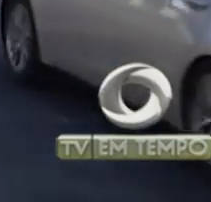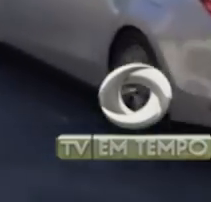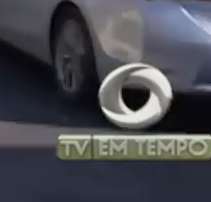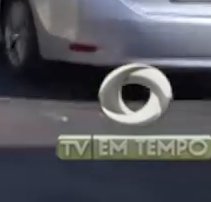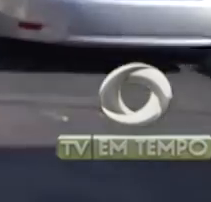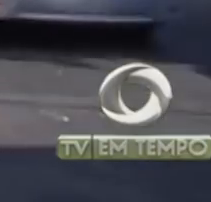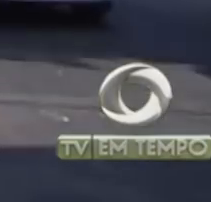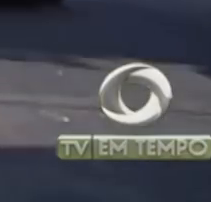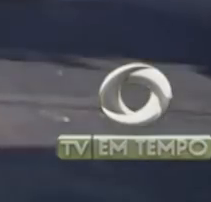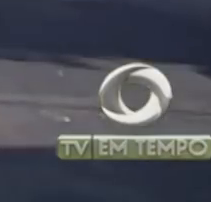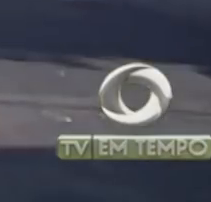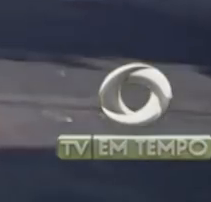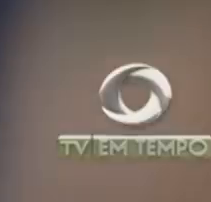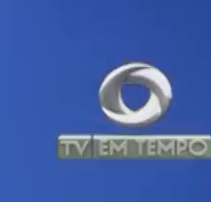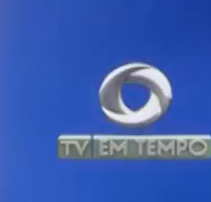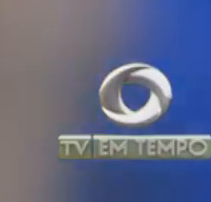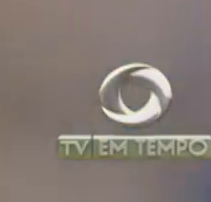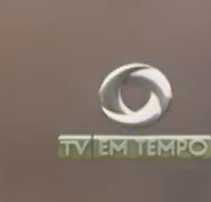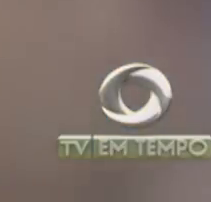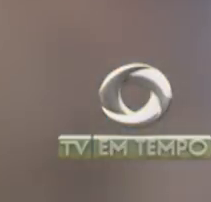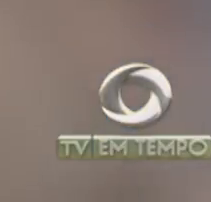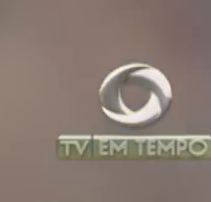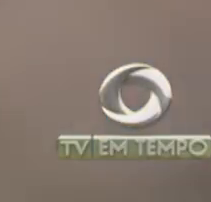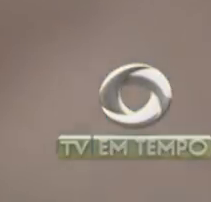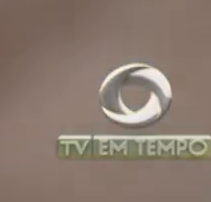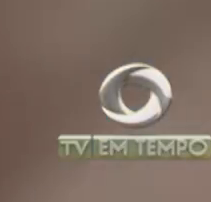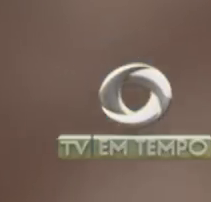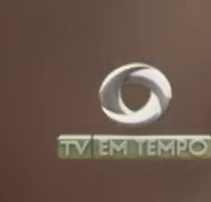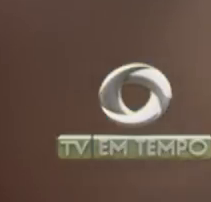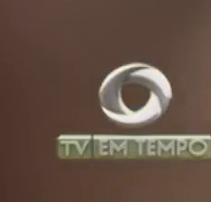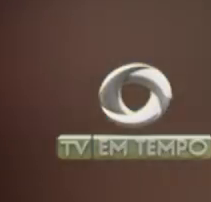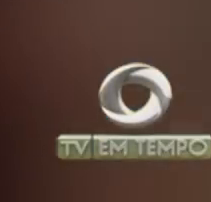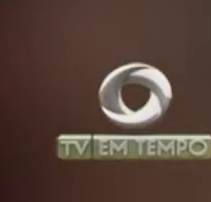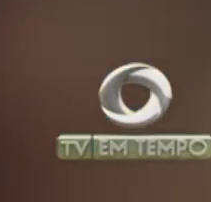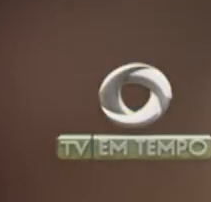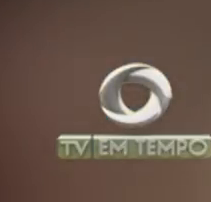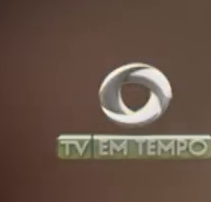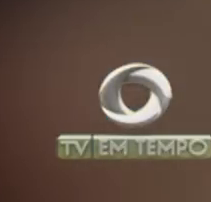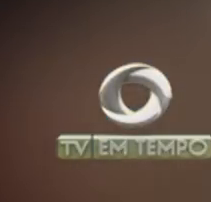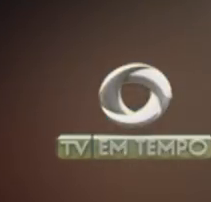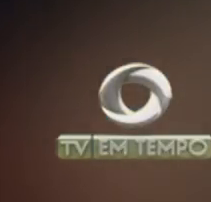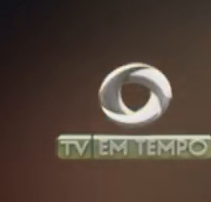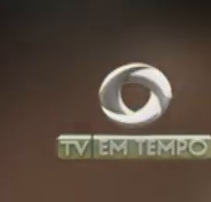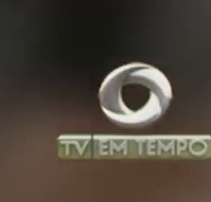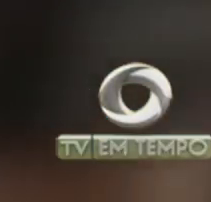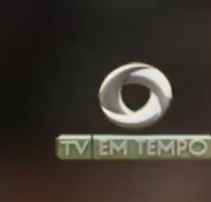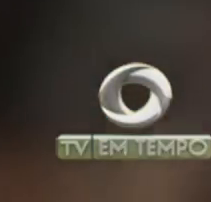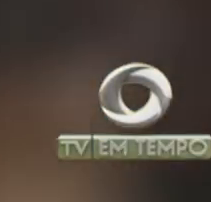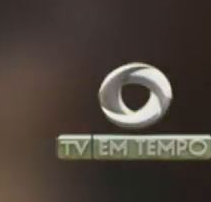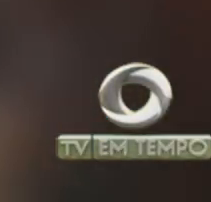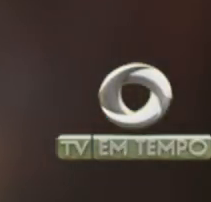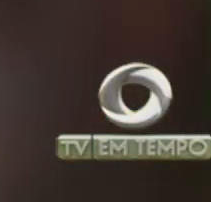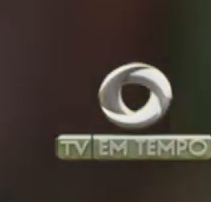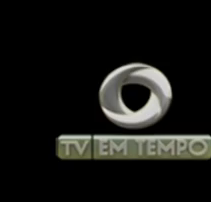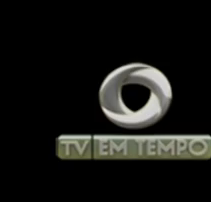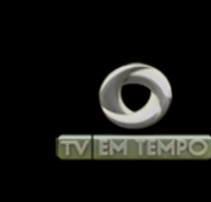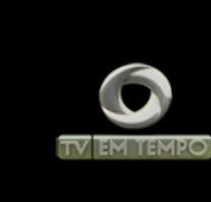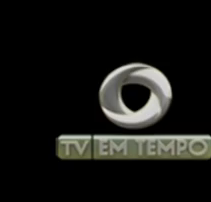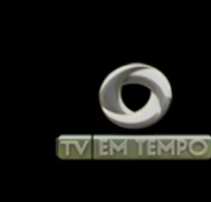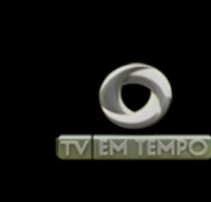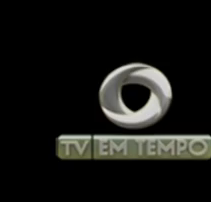Liberdade. Segundo a polícia, ele fazia parte de organização criminosa e foi assassinado por rivais.